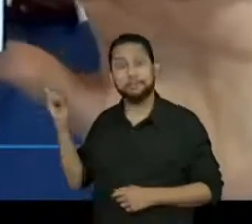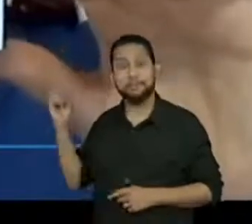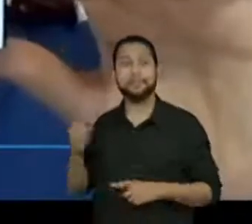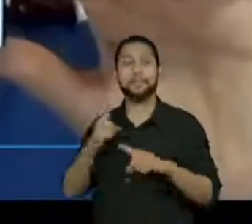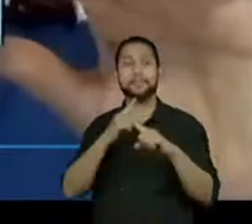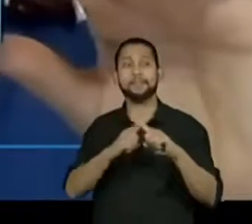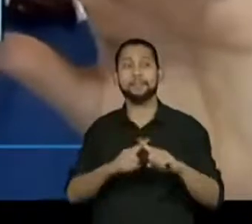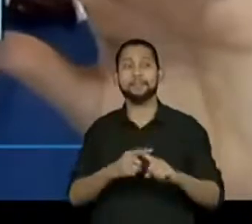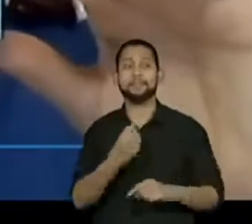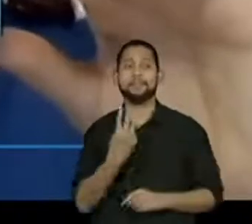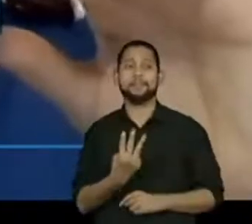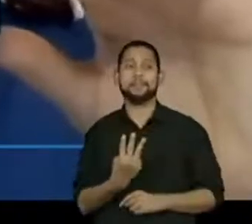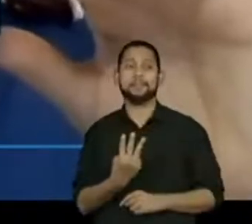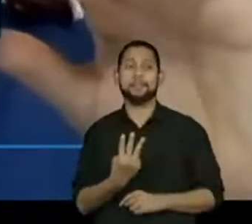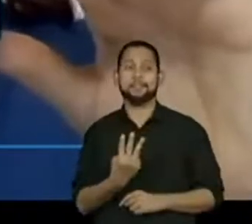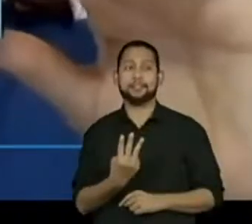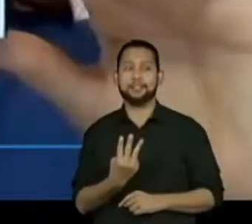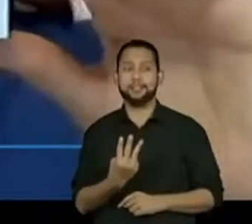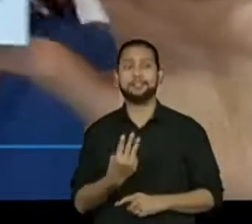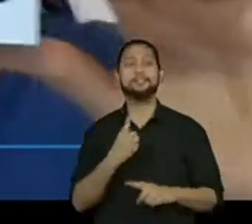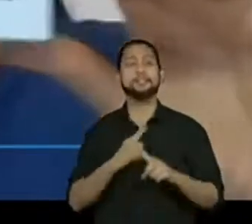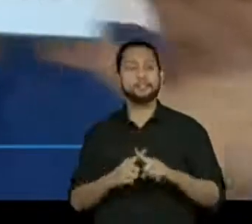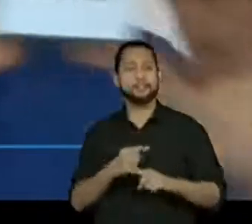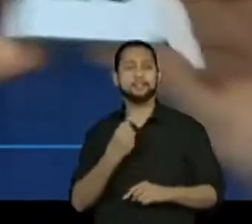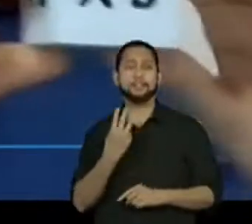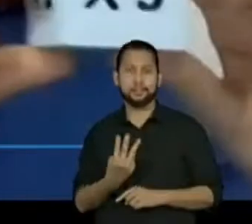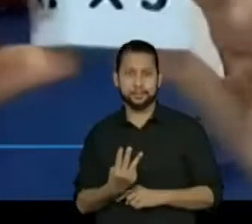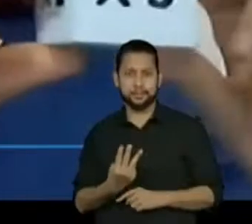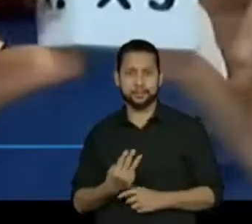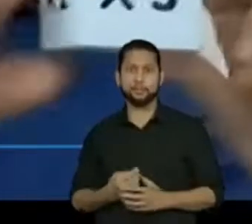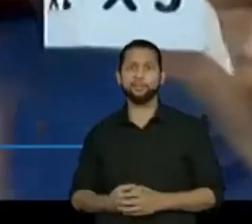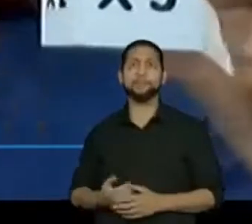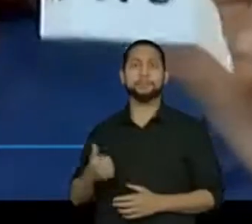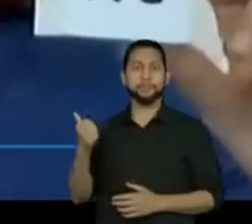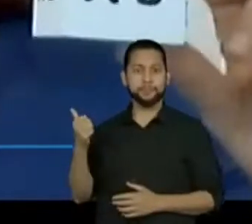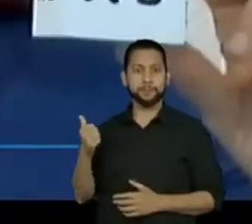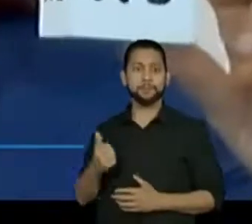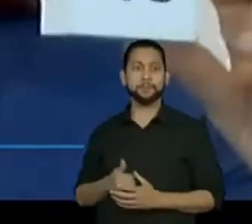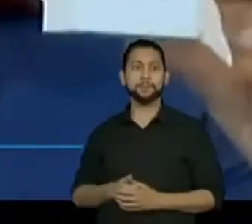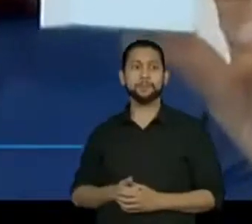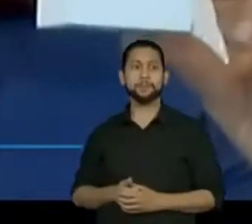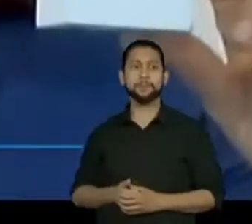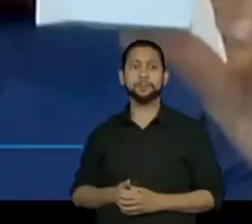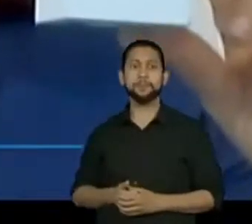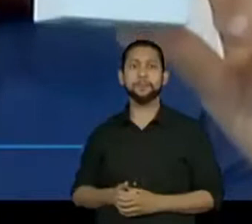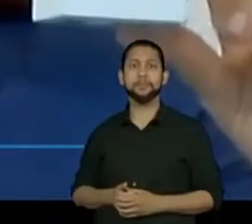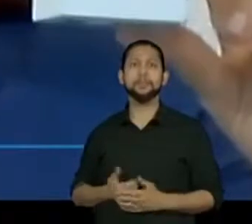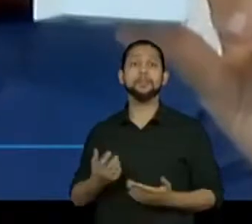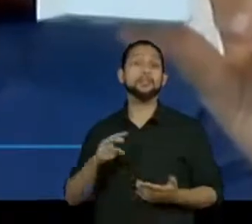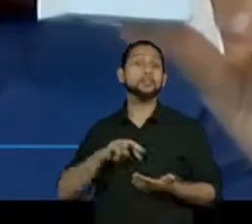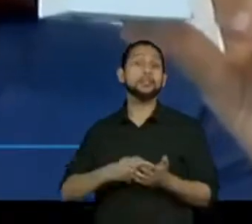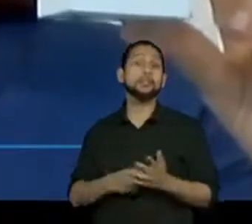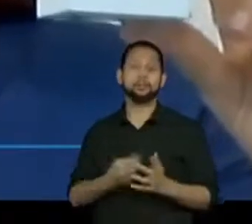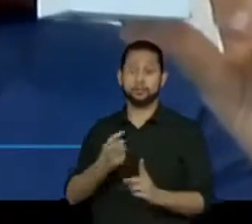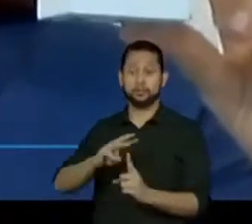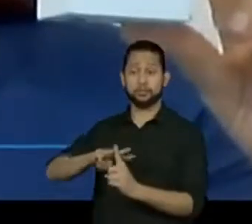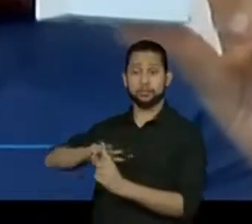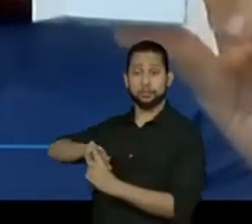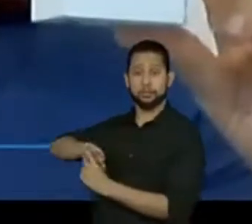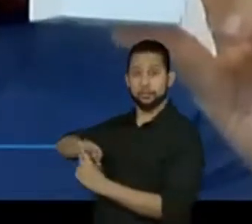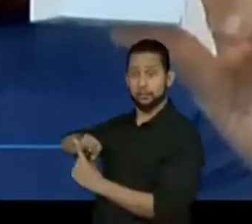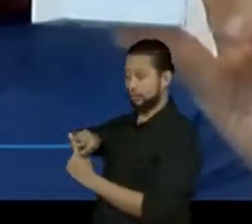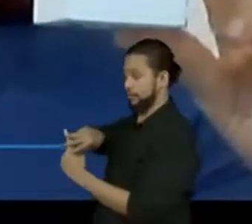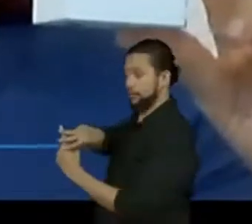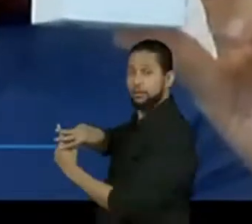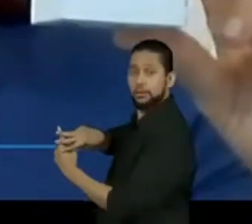Multiplique por 3. Então, triplique essa